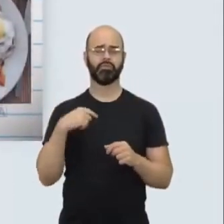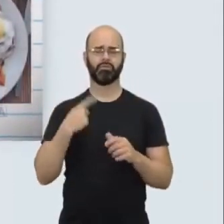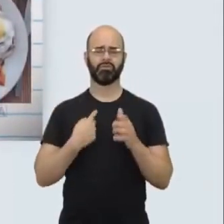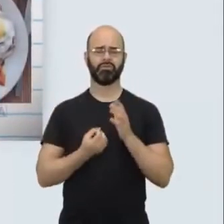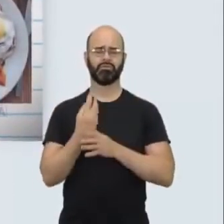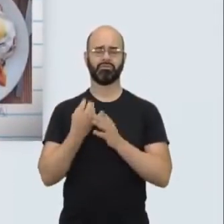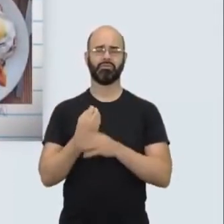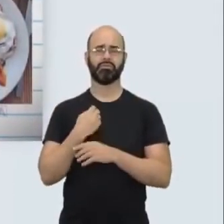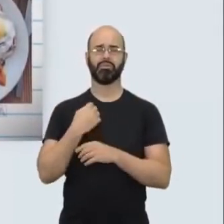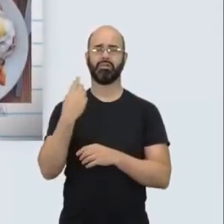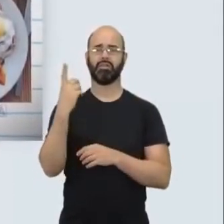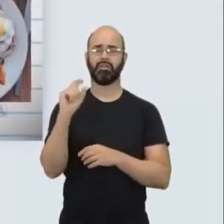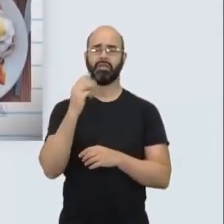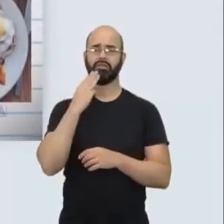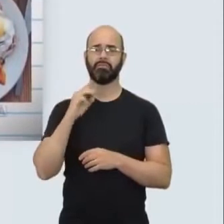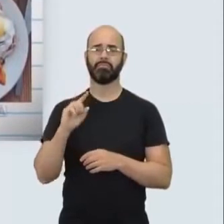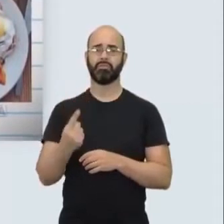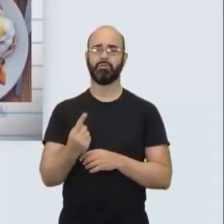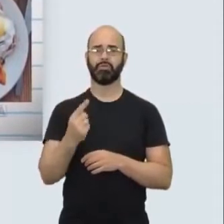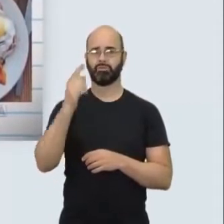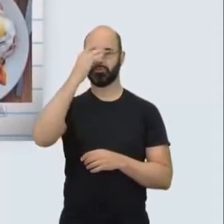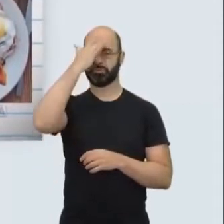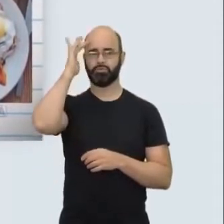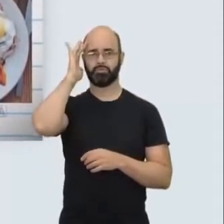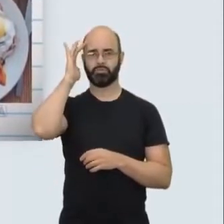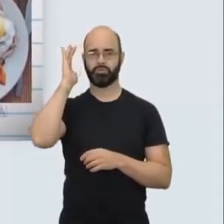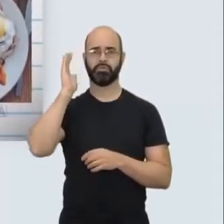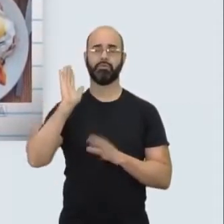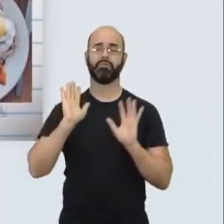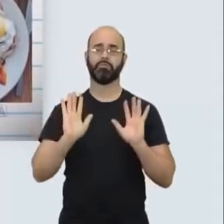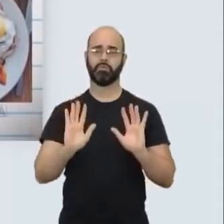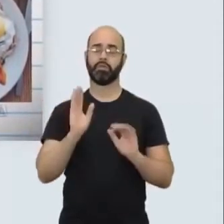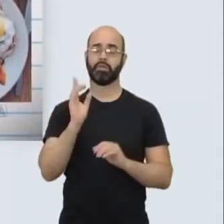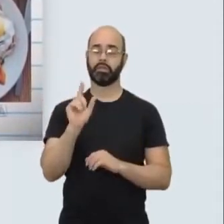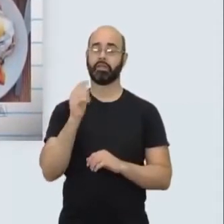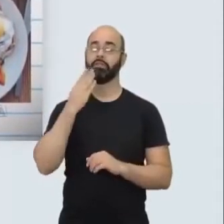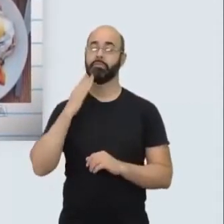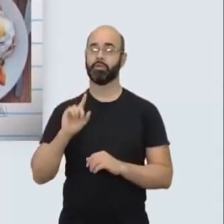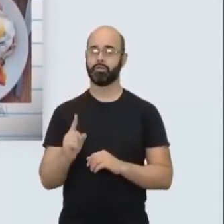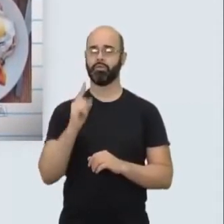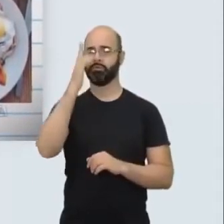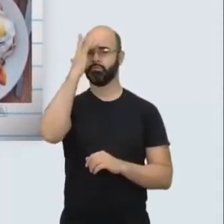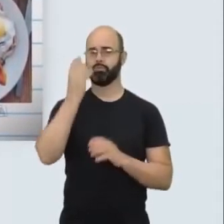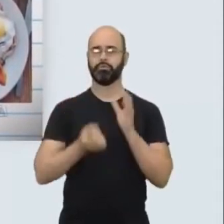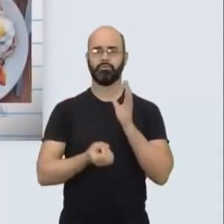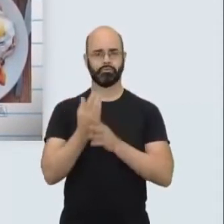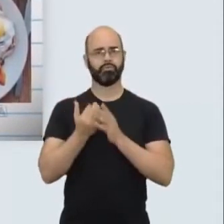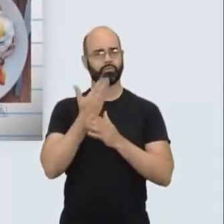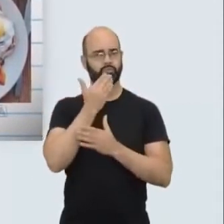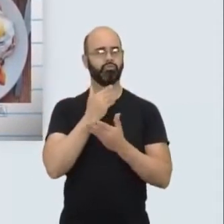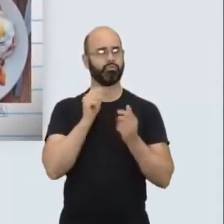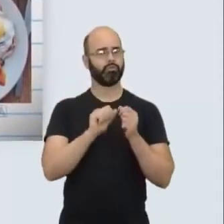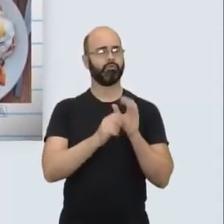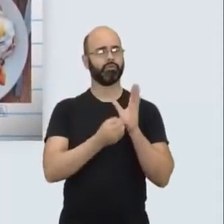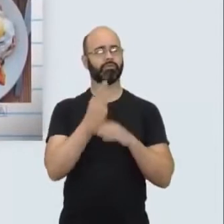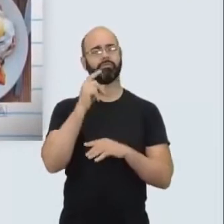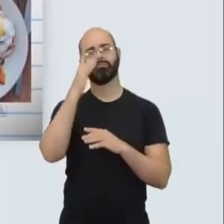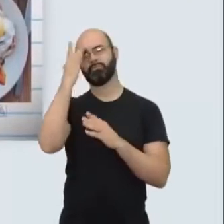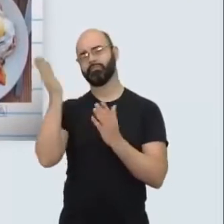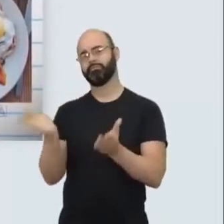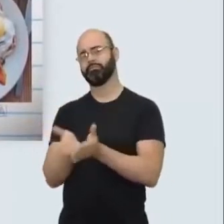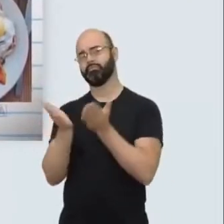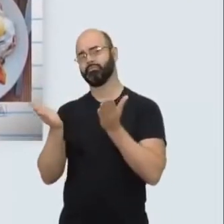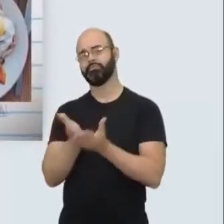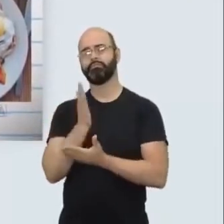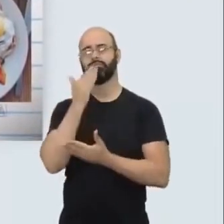para 10 bilhões de pessoas. E infelizmente, embora haja produção suficiente para todos, problemas como a pobreza, má